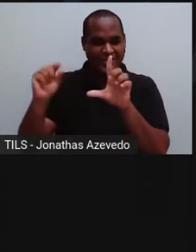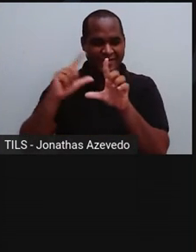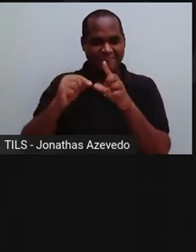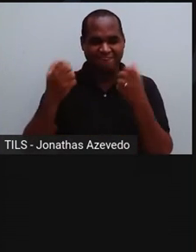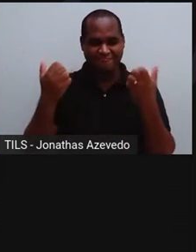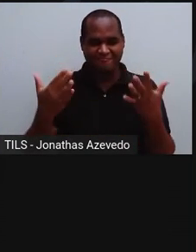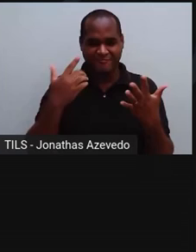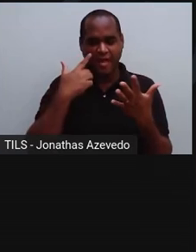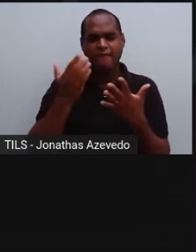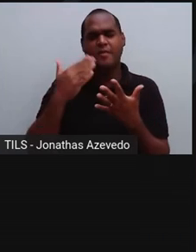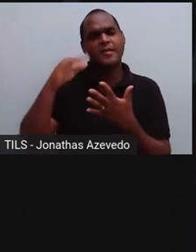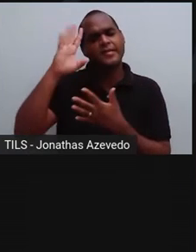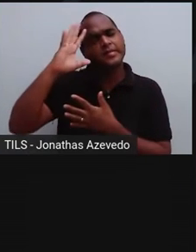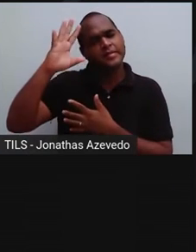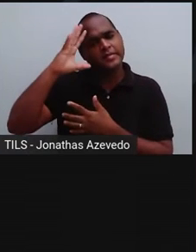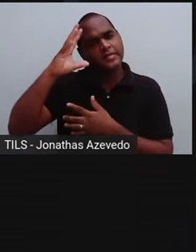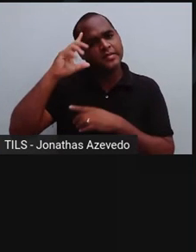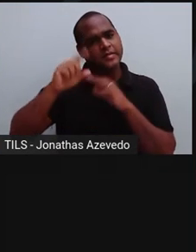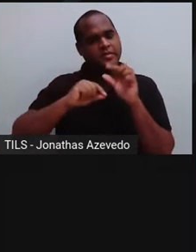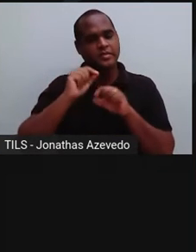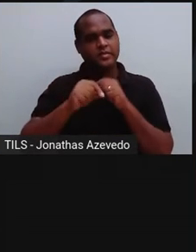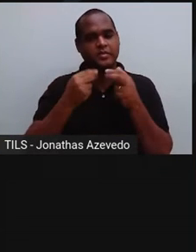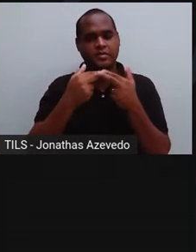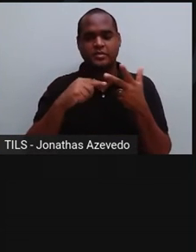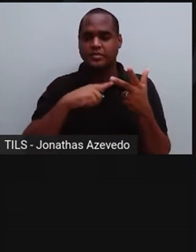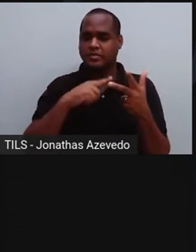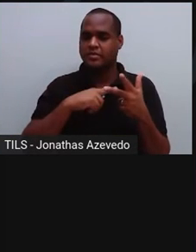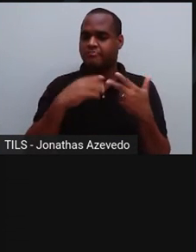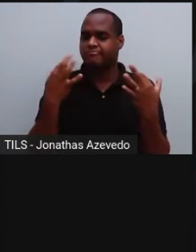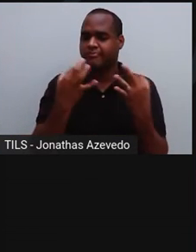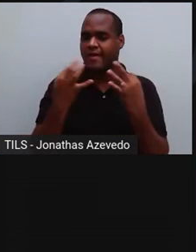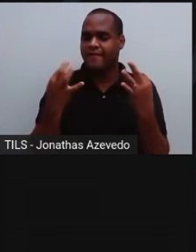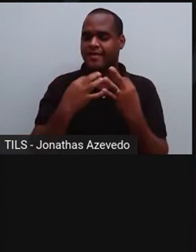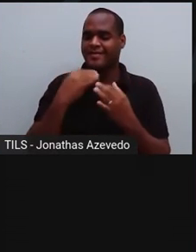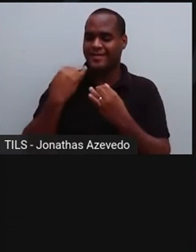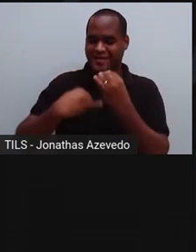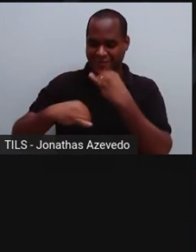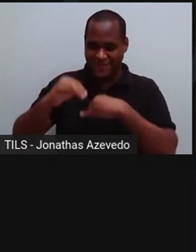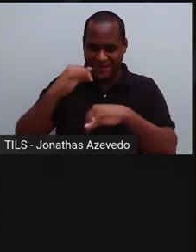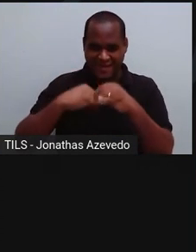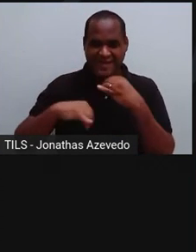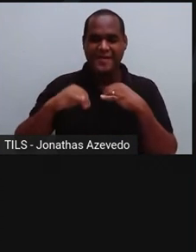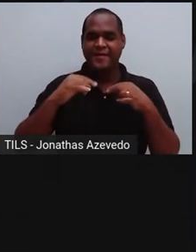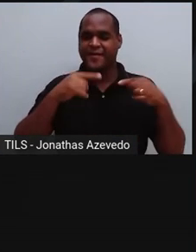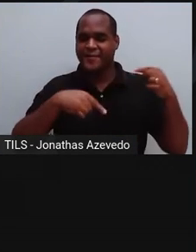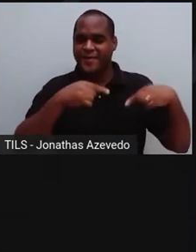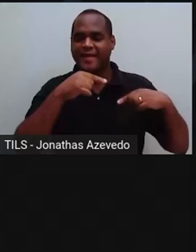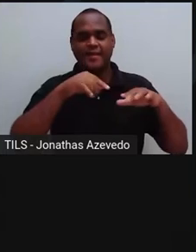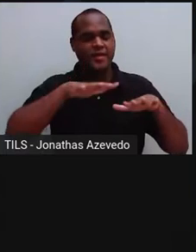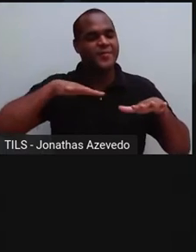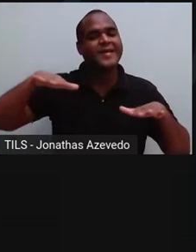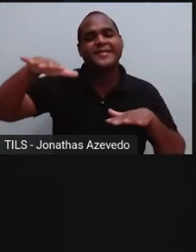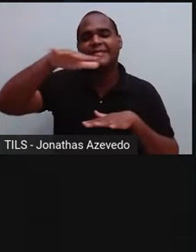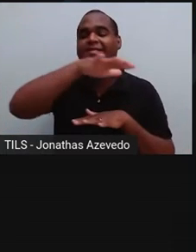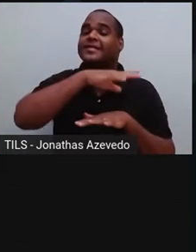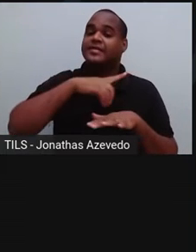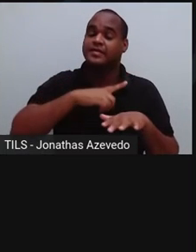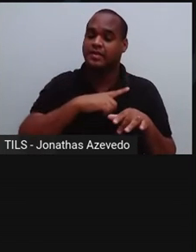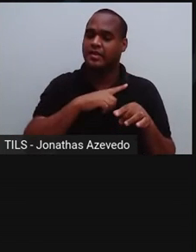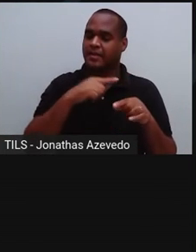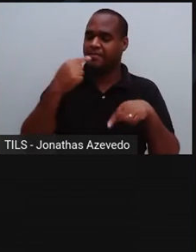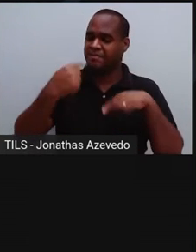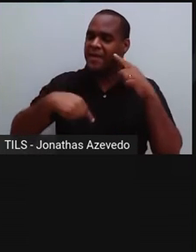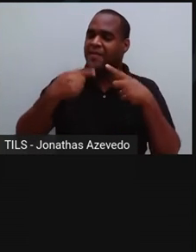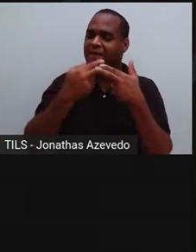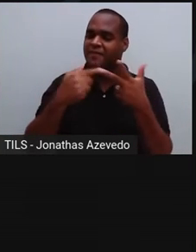Já parou para pensar que a química se encaixa perfeitamente em discussões sobre planetas, espaço sideral e discutir química